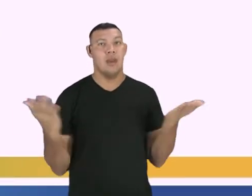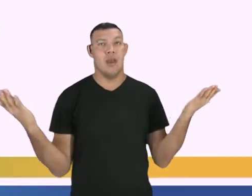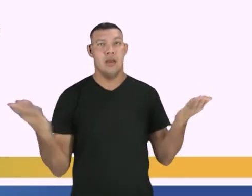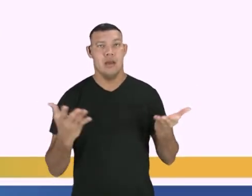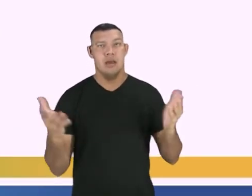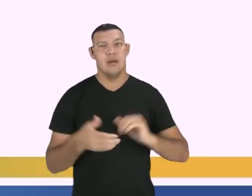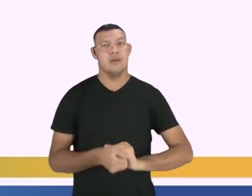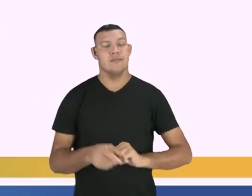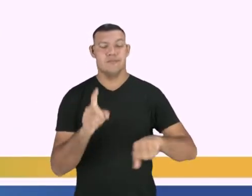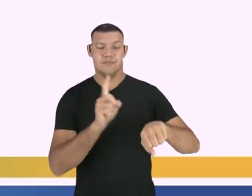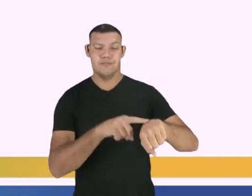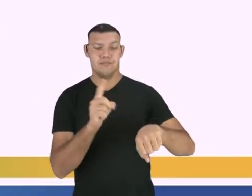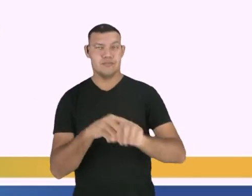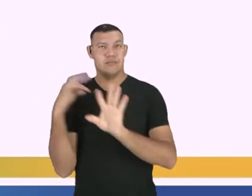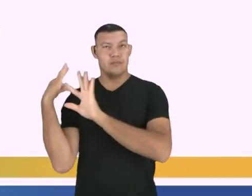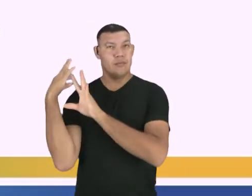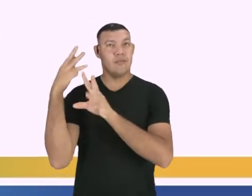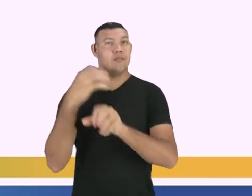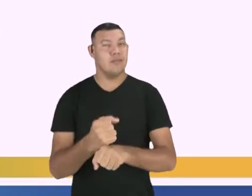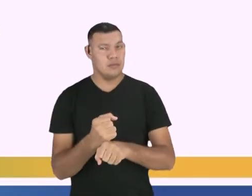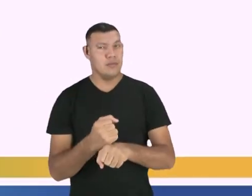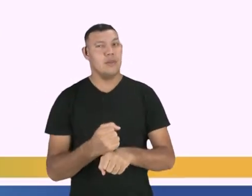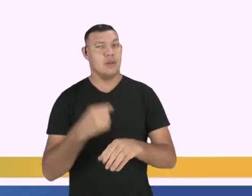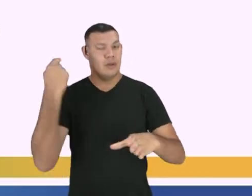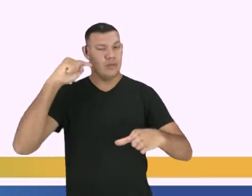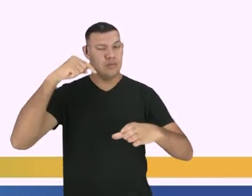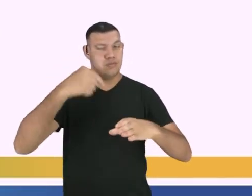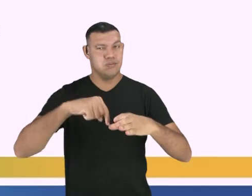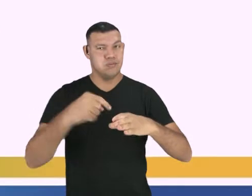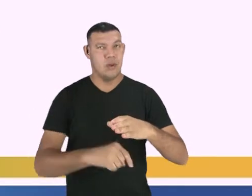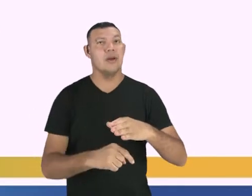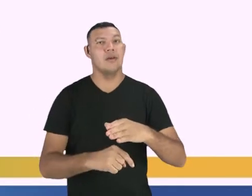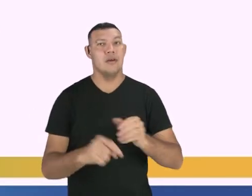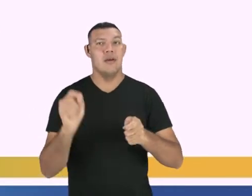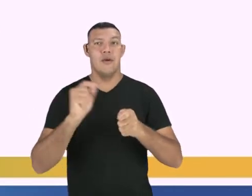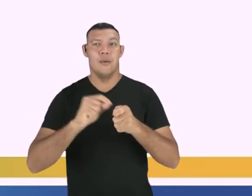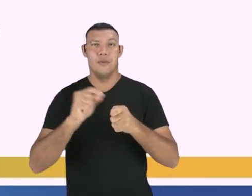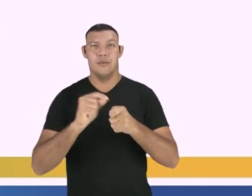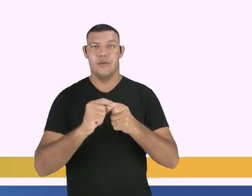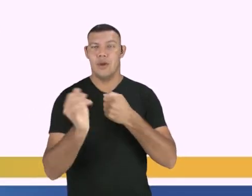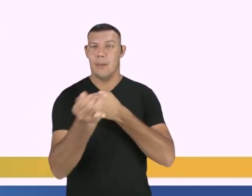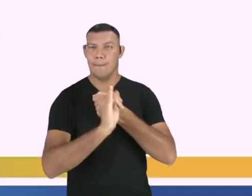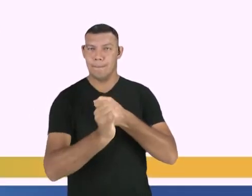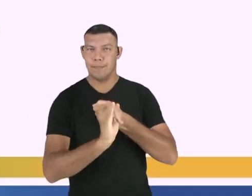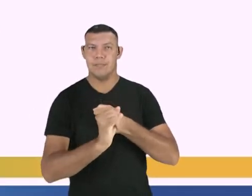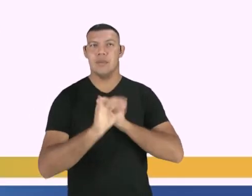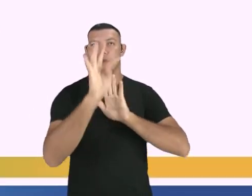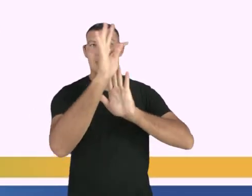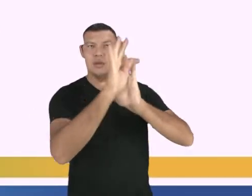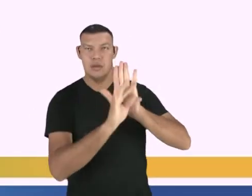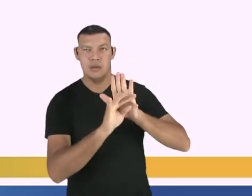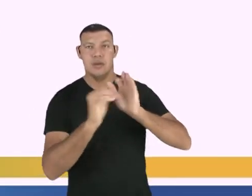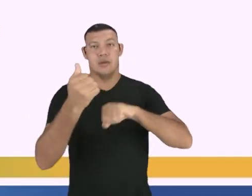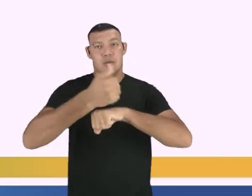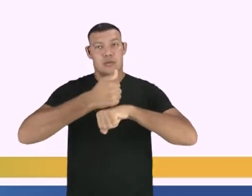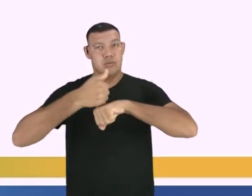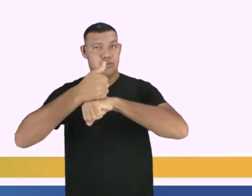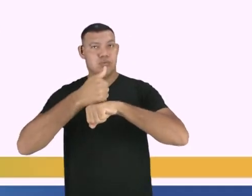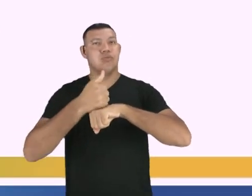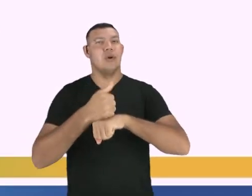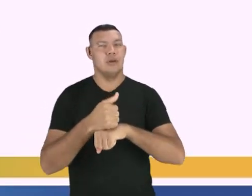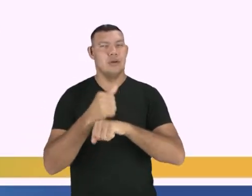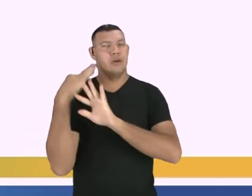Agora é hora de revisar e aprimorar a produção da crônica. Um texto de qualidade deve ser revisado